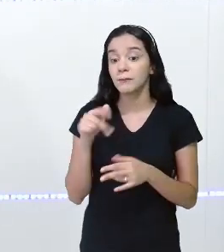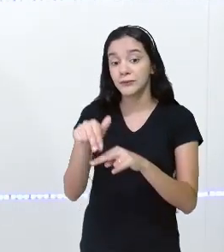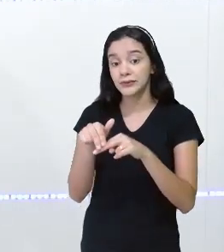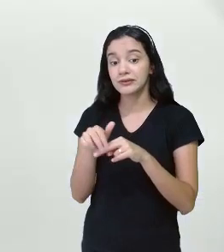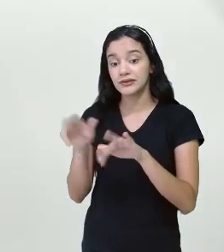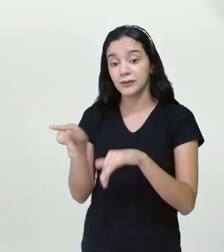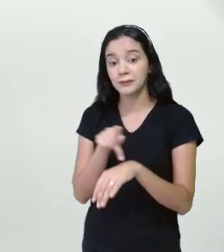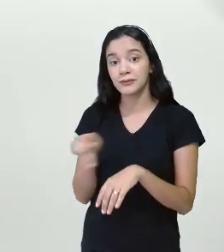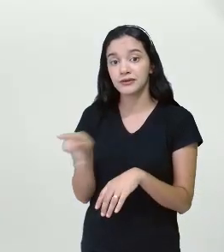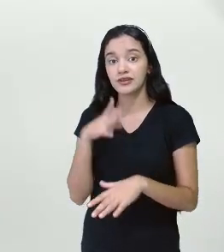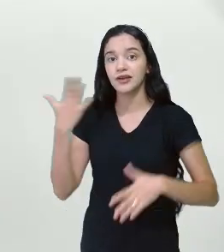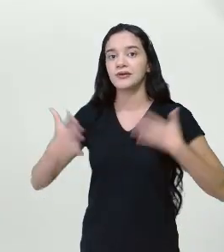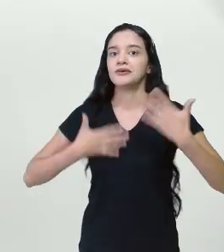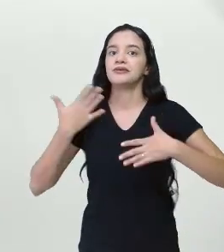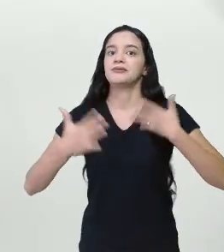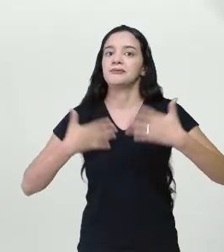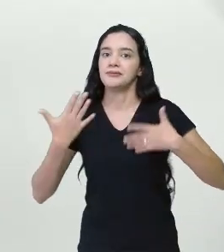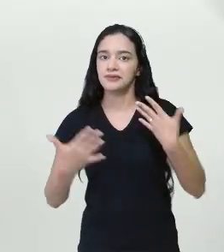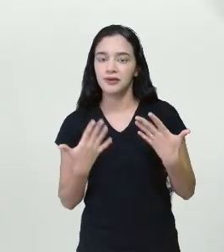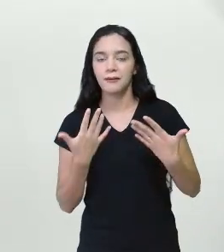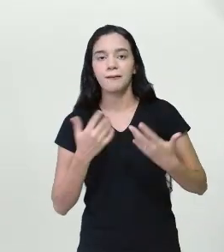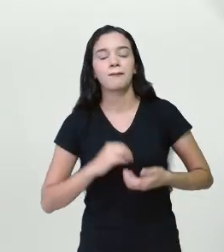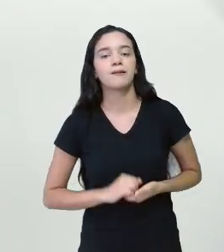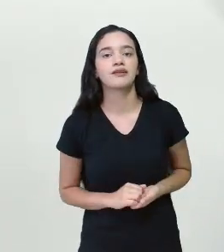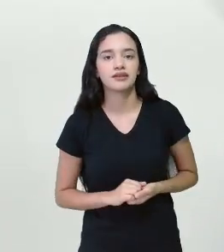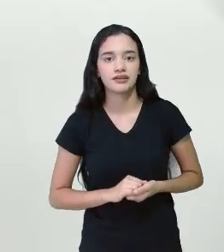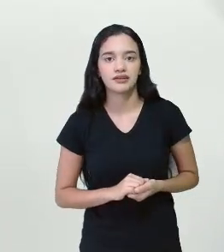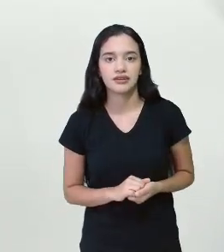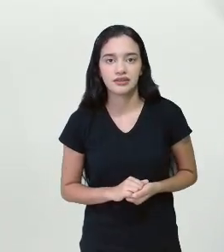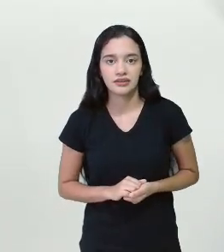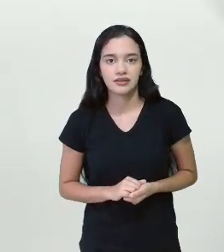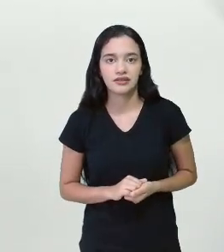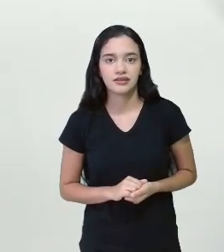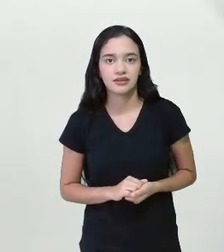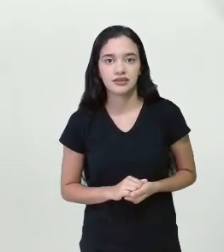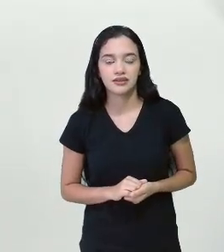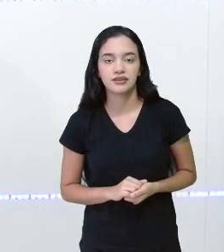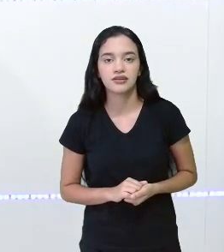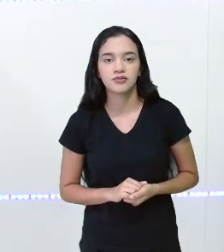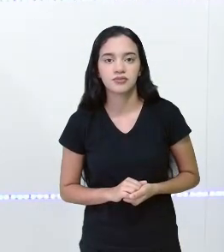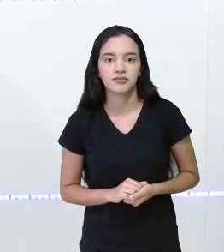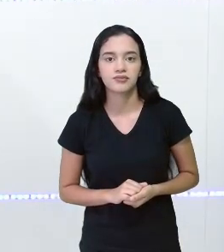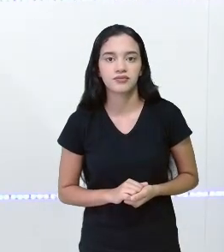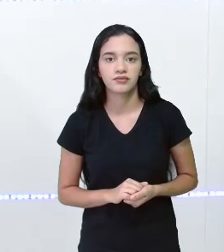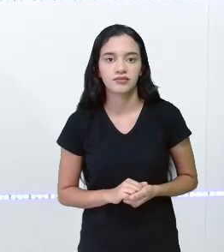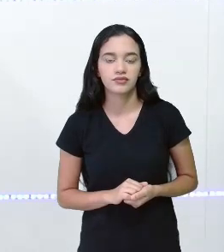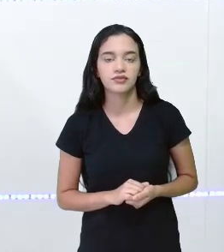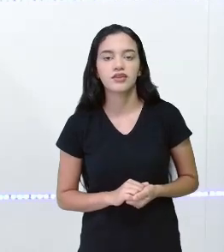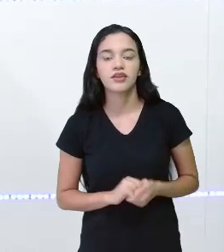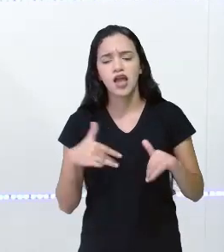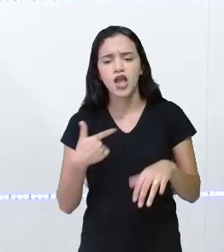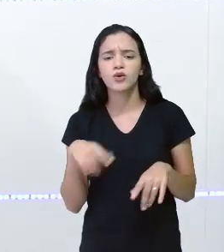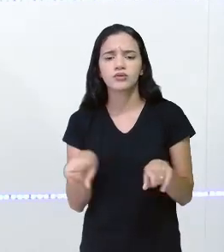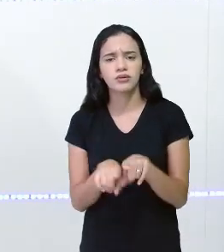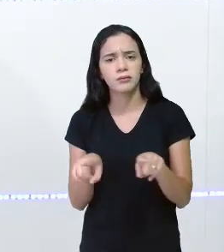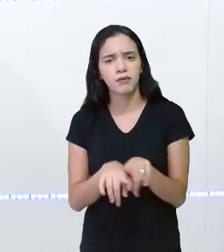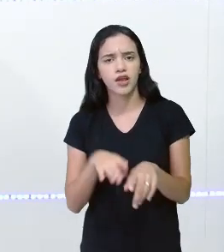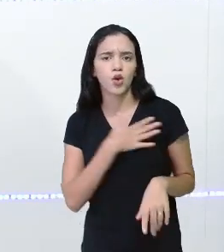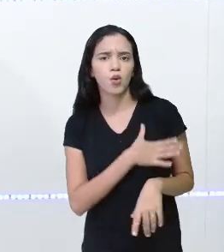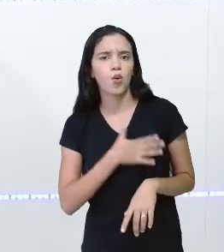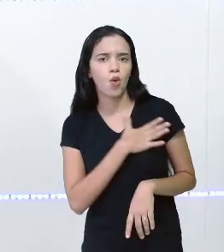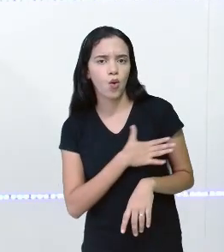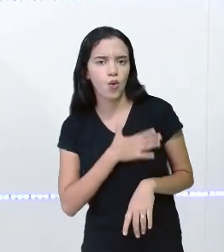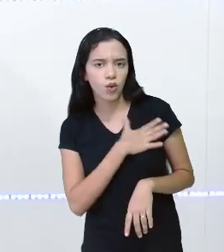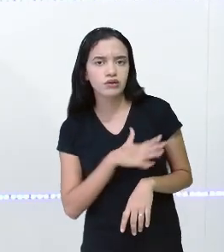ficou toda empolgadinha com isso. É verdade. Eu gosto demais de tirinha. Pois é, eu também gosto, viu, professora? Adoro as tirinhas,